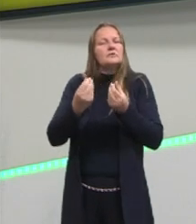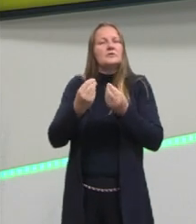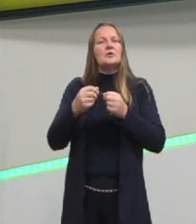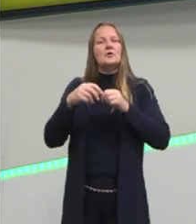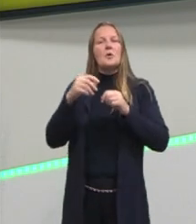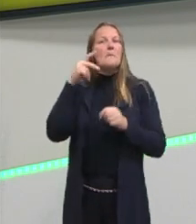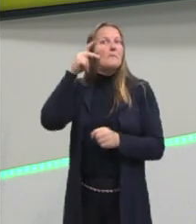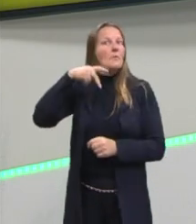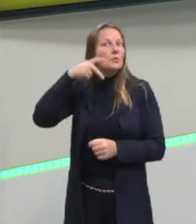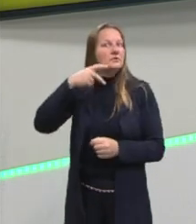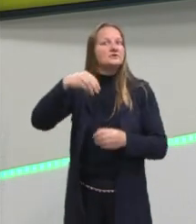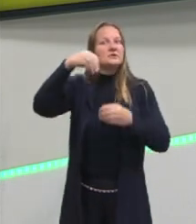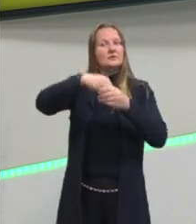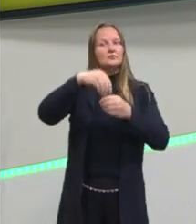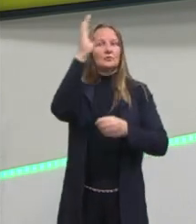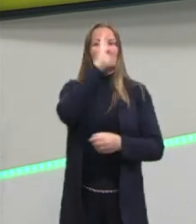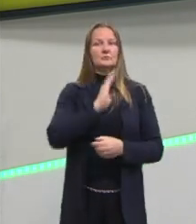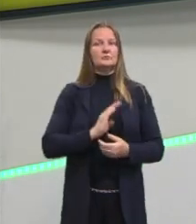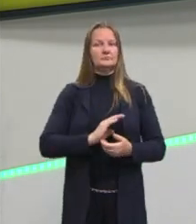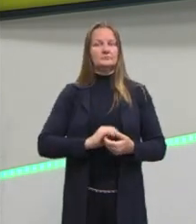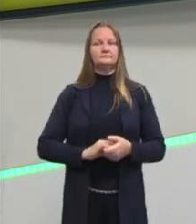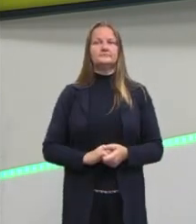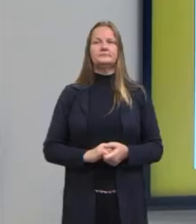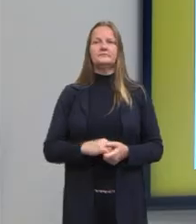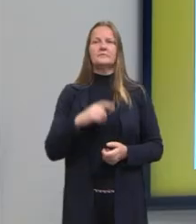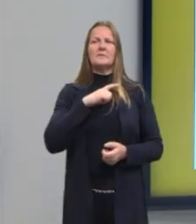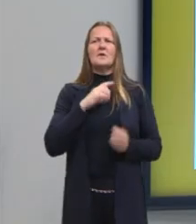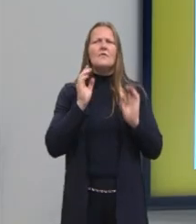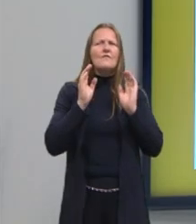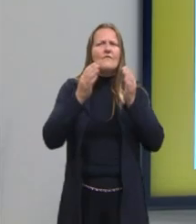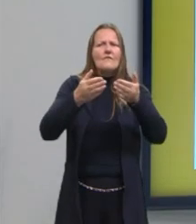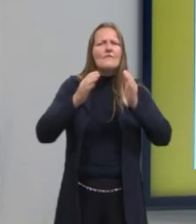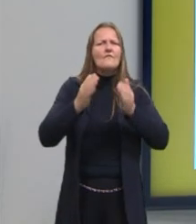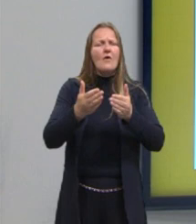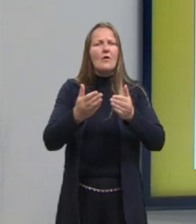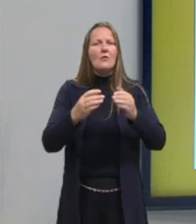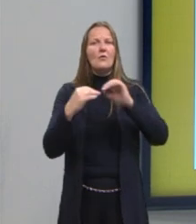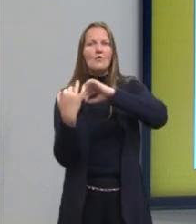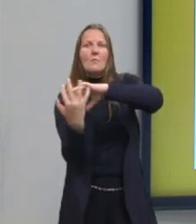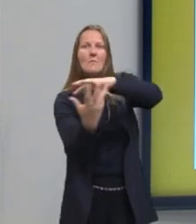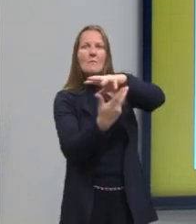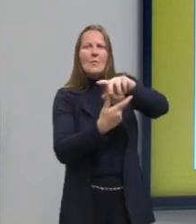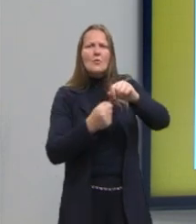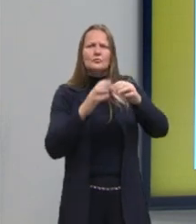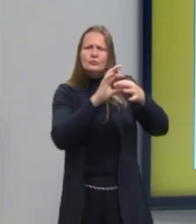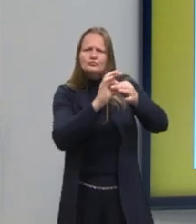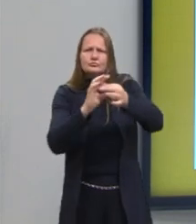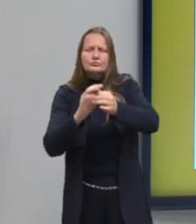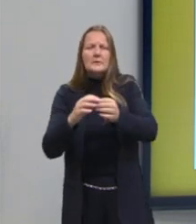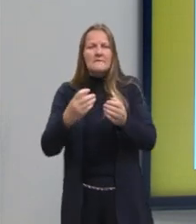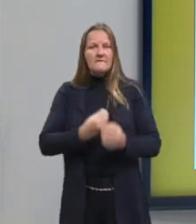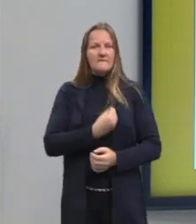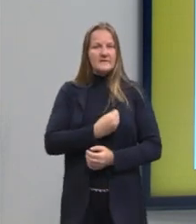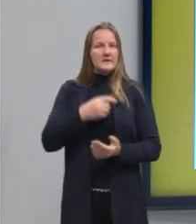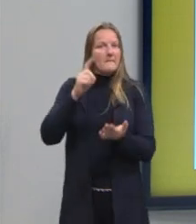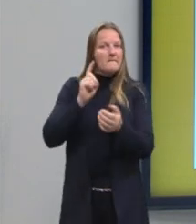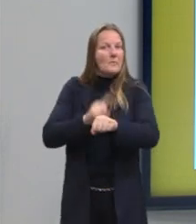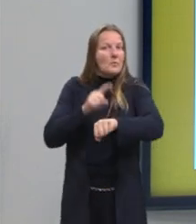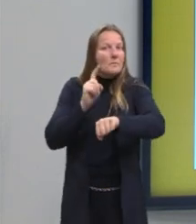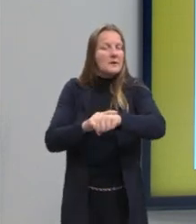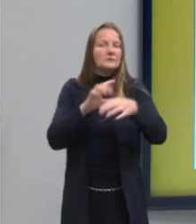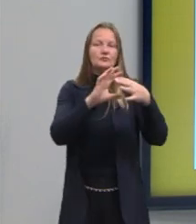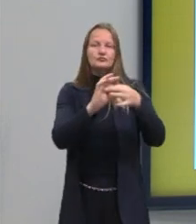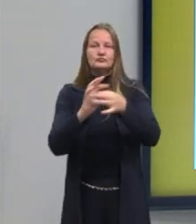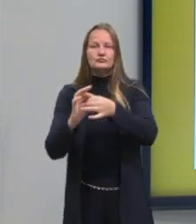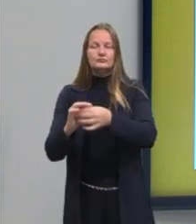questões políticas do país. O que a gente tem, então? Um foco no mundo contemporâneo, naquele mundo que está sendo vivido ali naquele momento,